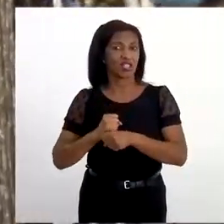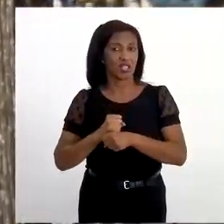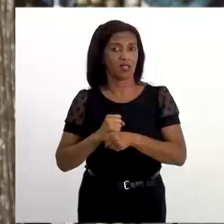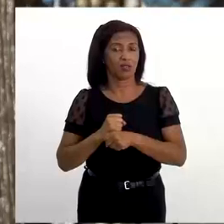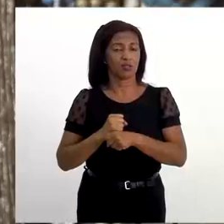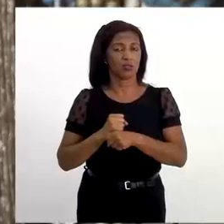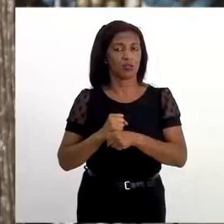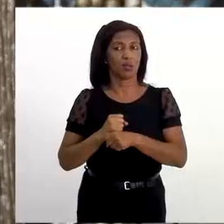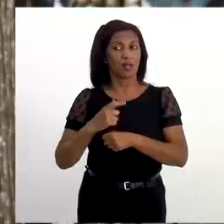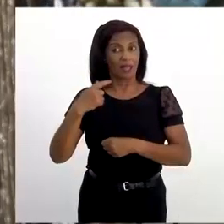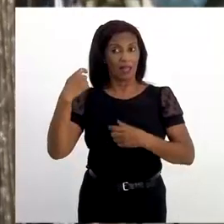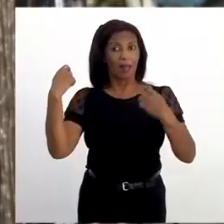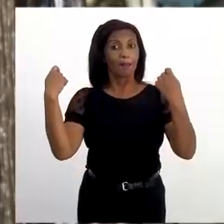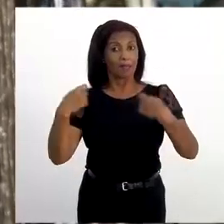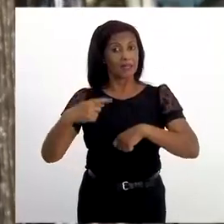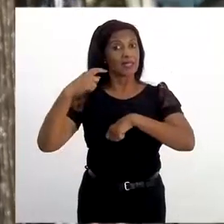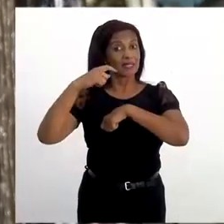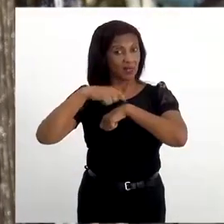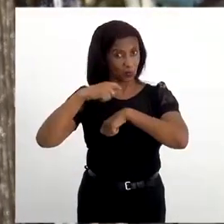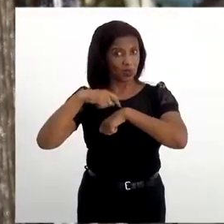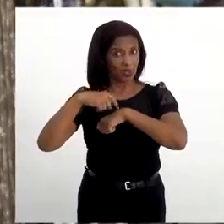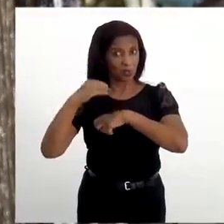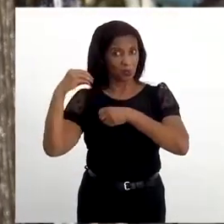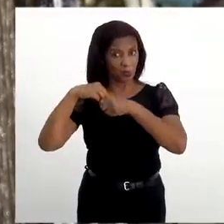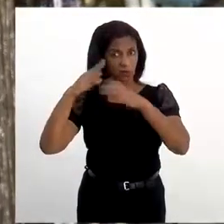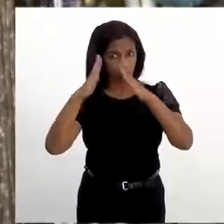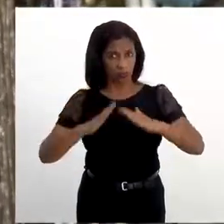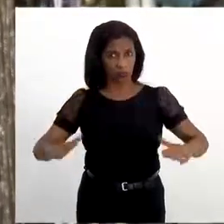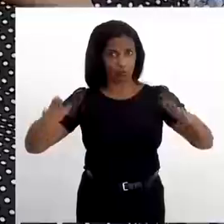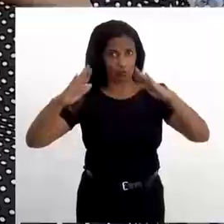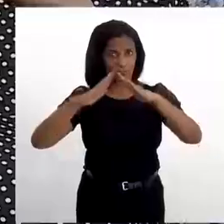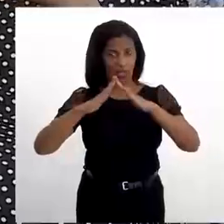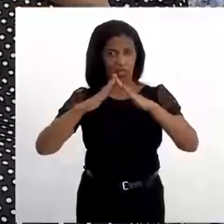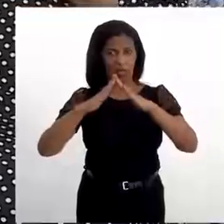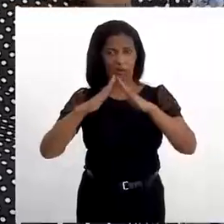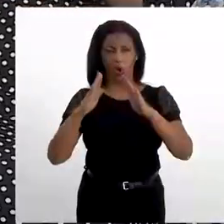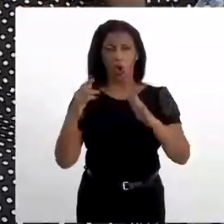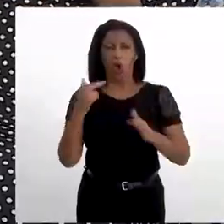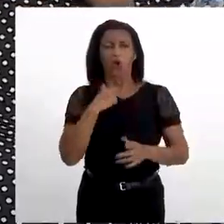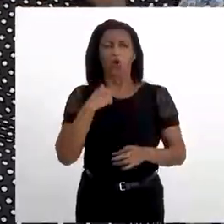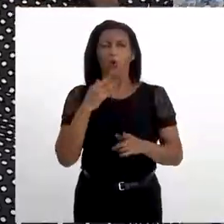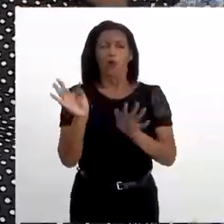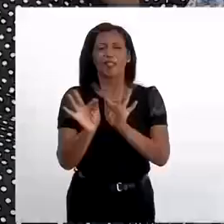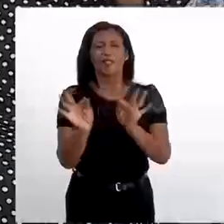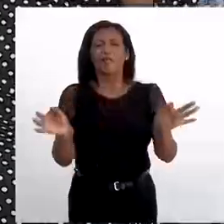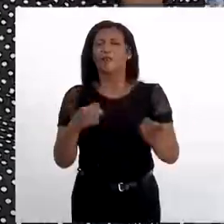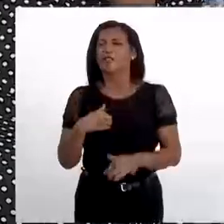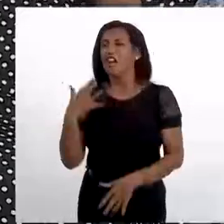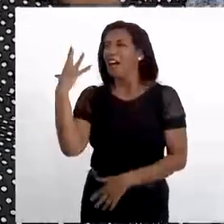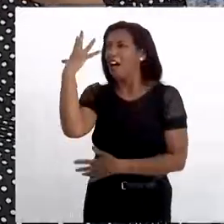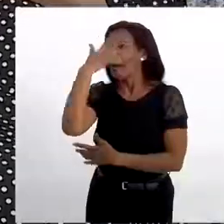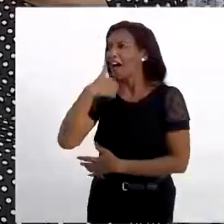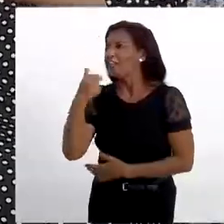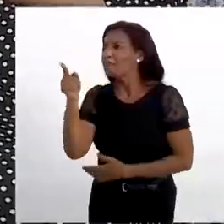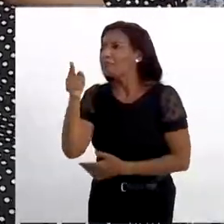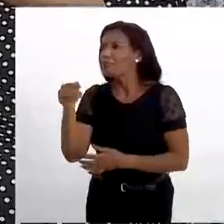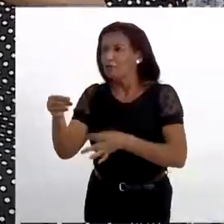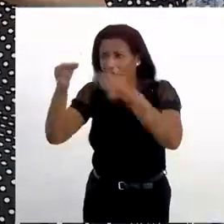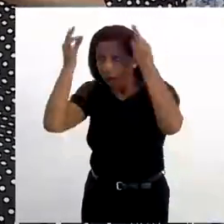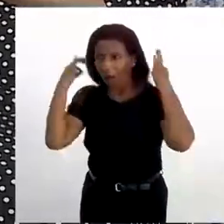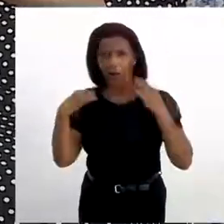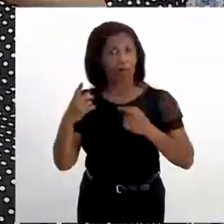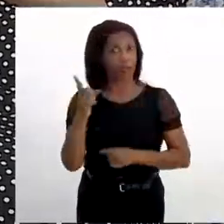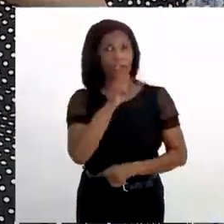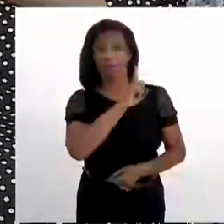tem que ter um tempo para usar cada fio de conta desse. Sim, sim. Ela não pode simplesmente achar lindo e botar no pescoço. Não. Durante